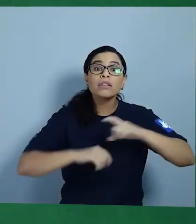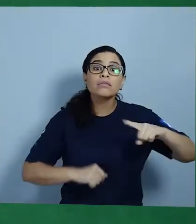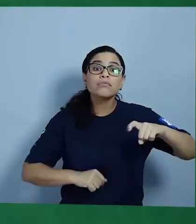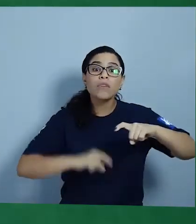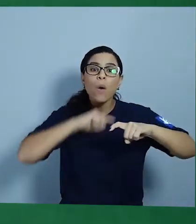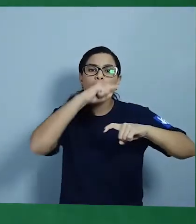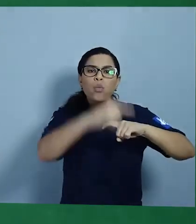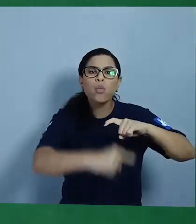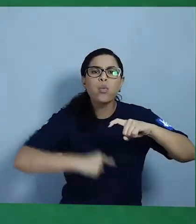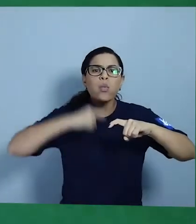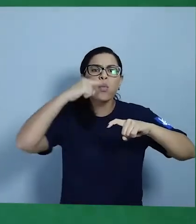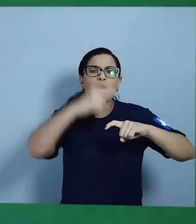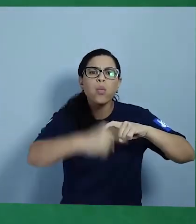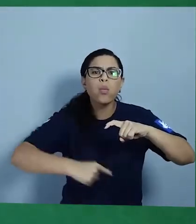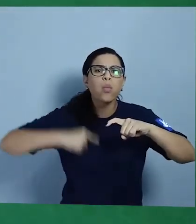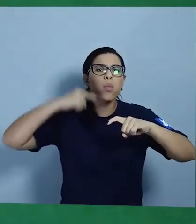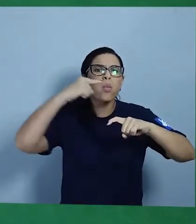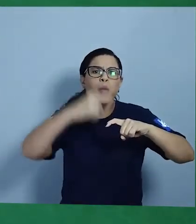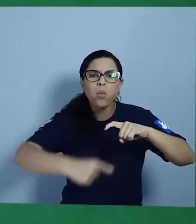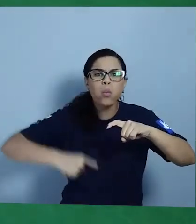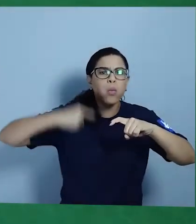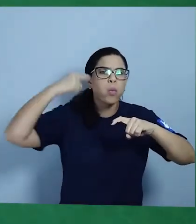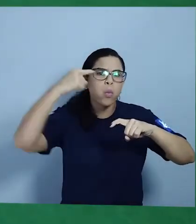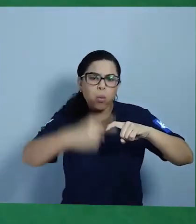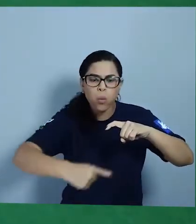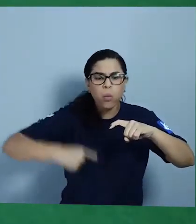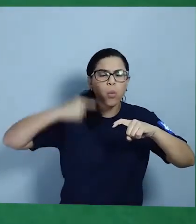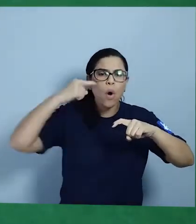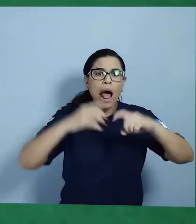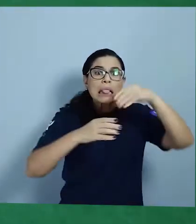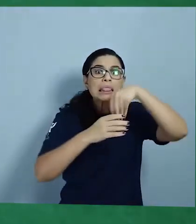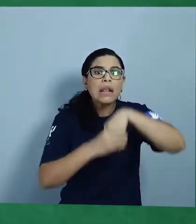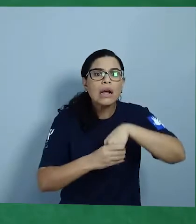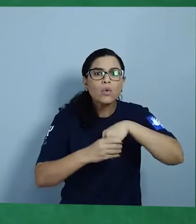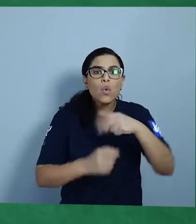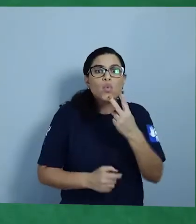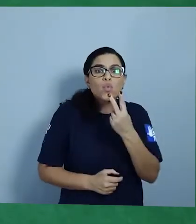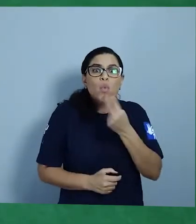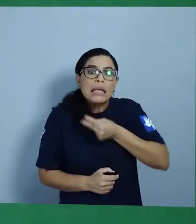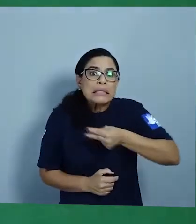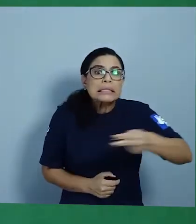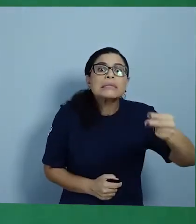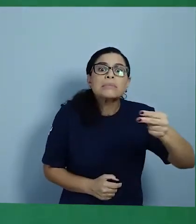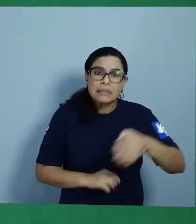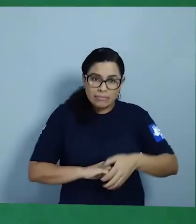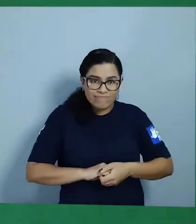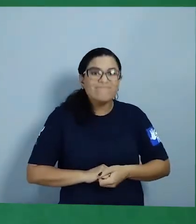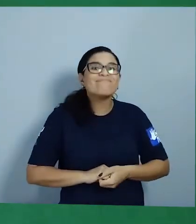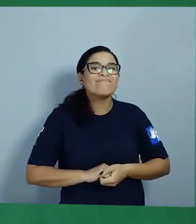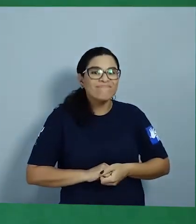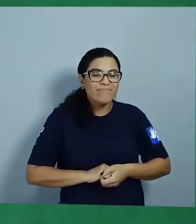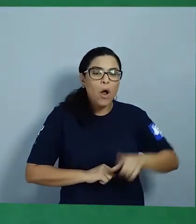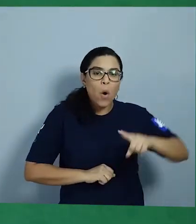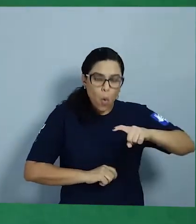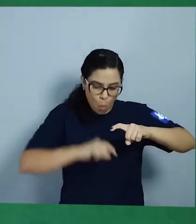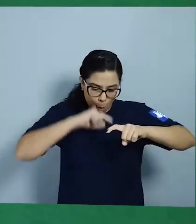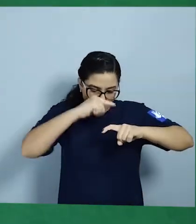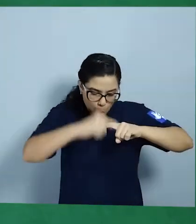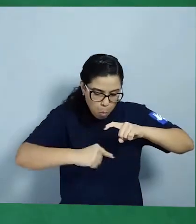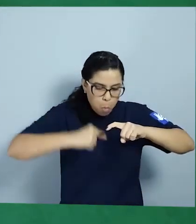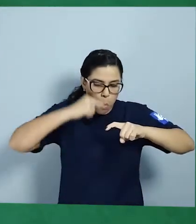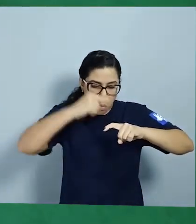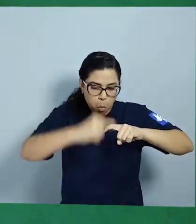chamada casulo E ficou lá dentro por mais de duas semanas E de dentro do